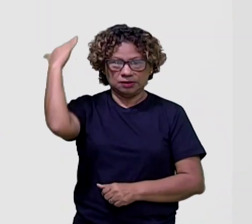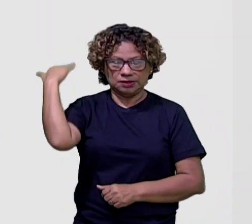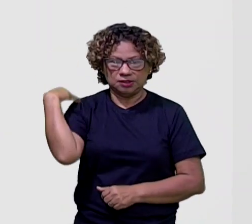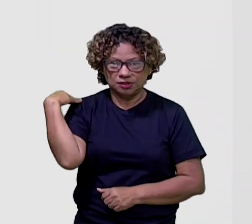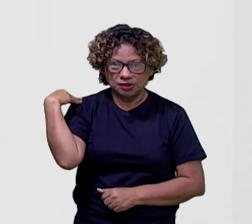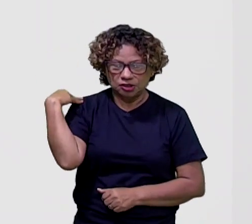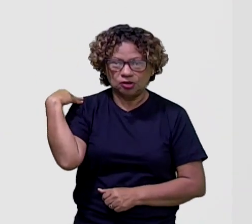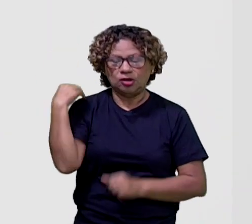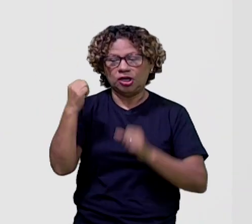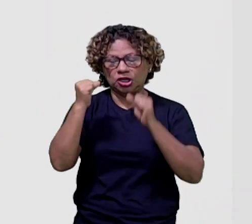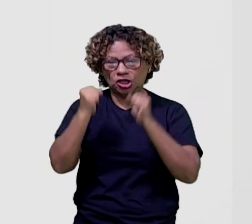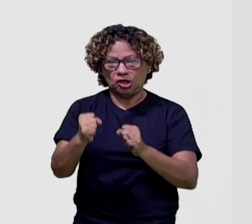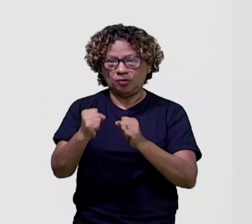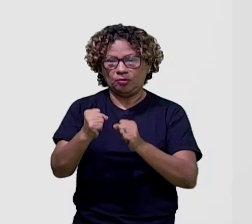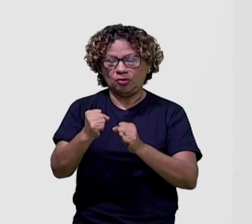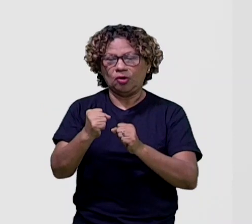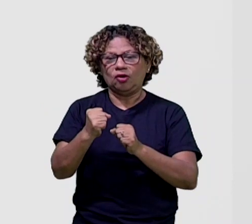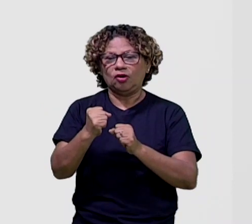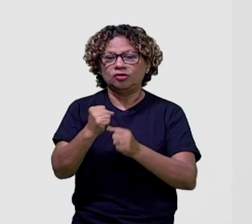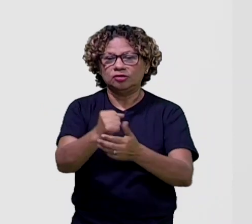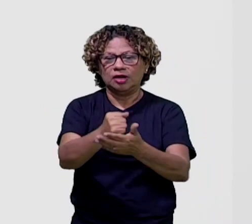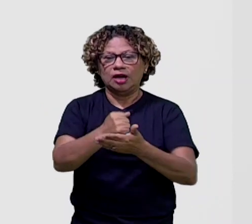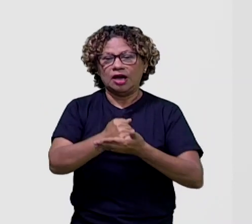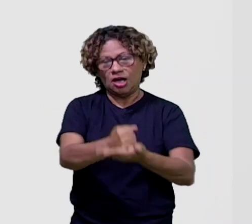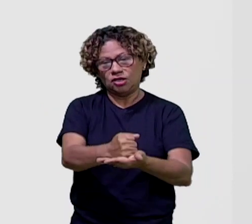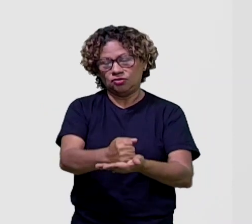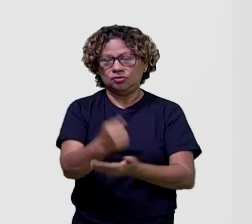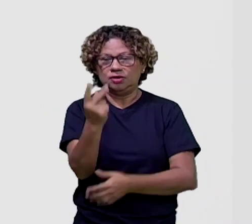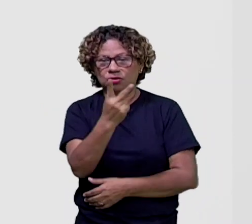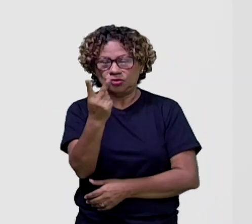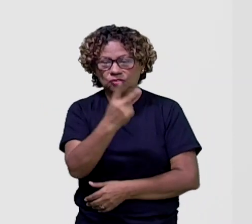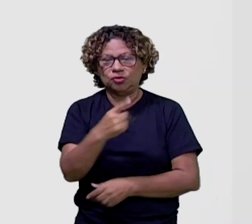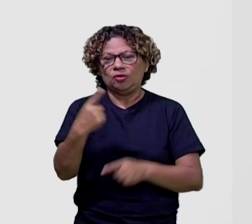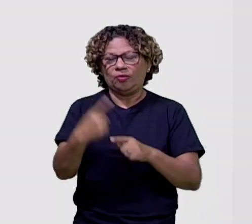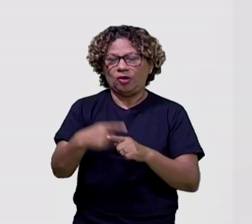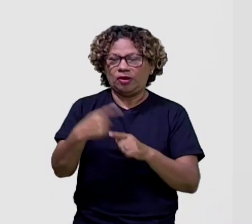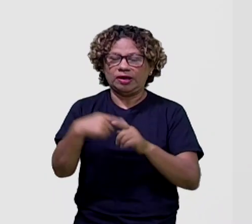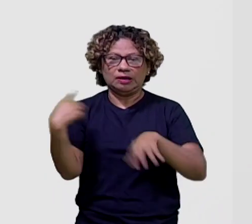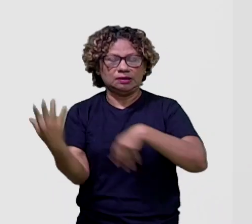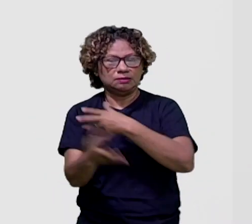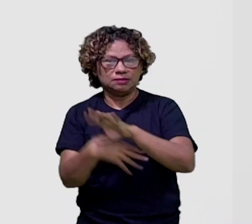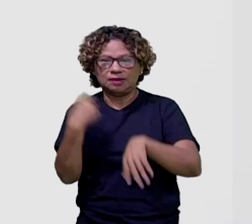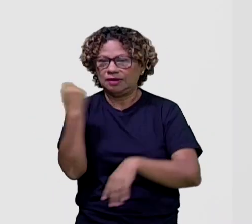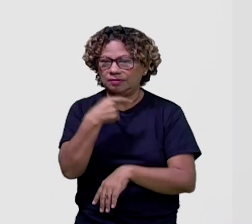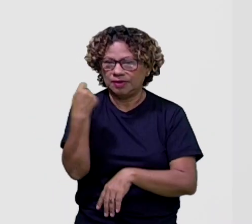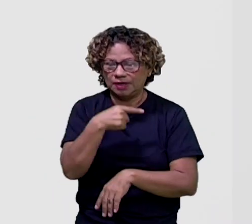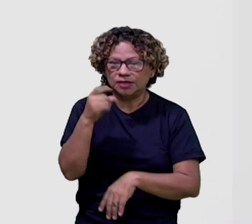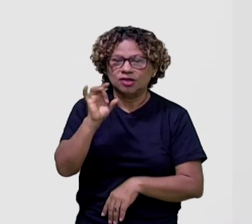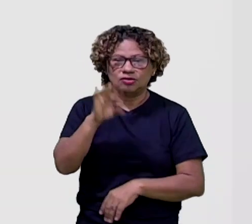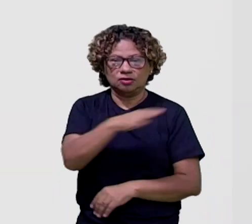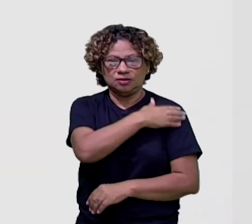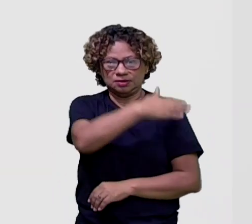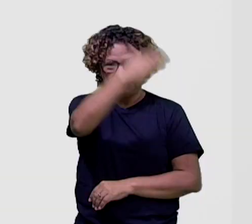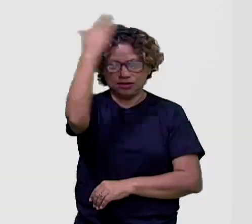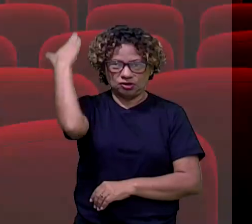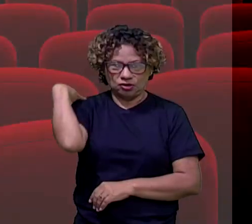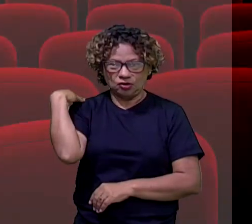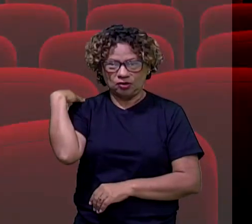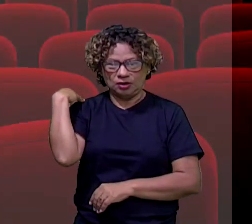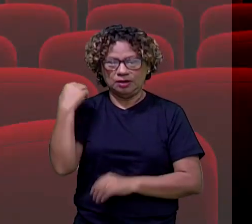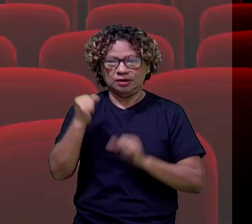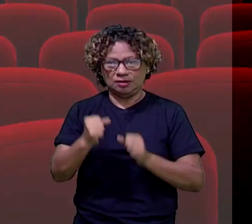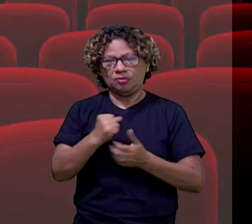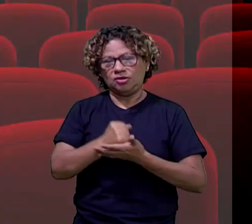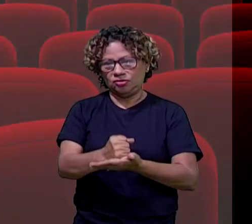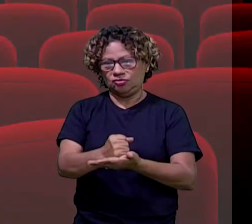dupla, ou seja, eles aprontam tanto, não é? Que somente a aparição de Nossa Senhora pode salvar essa dupla. É um